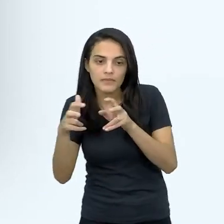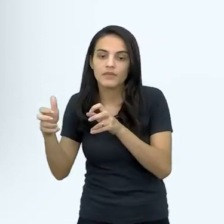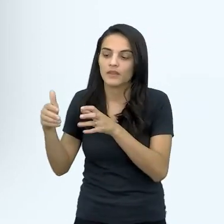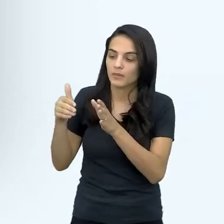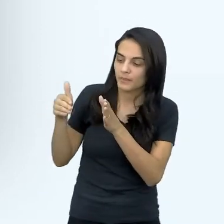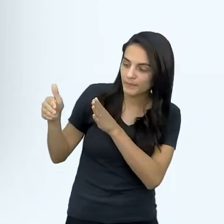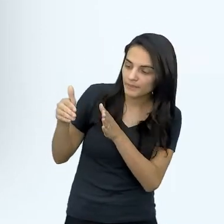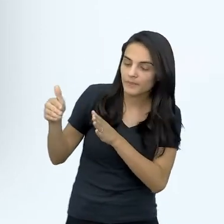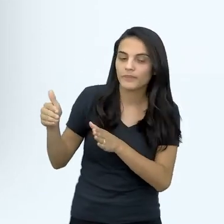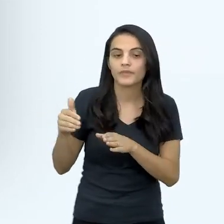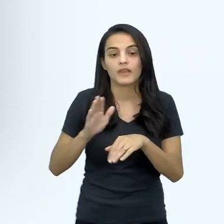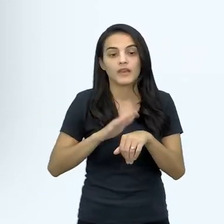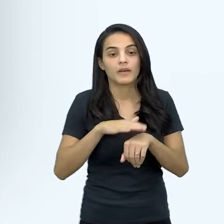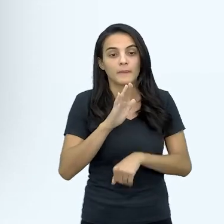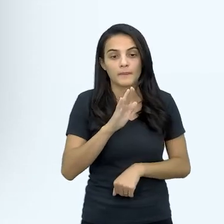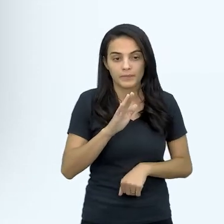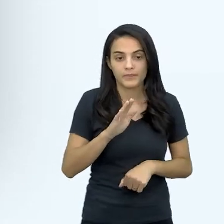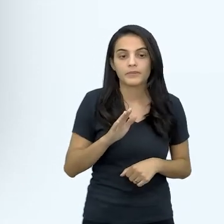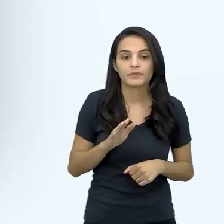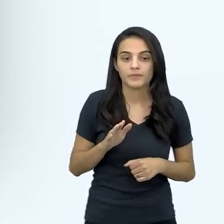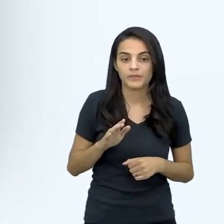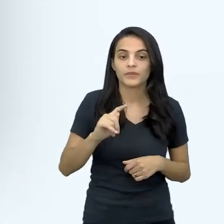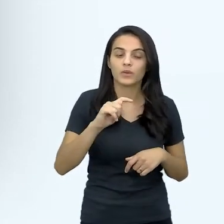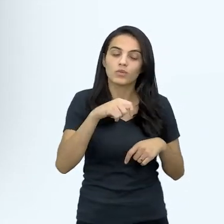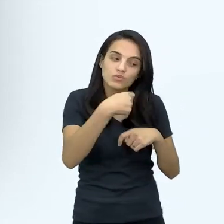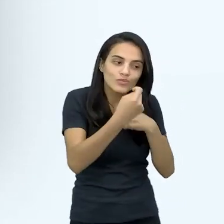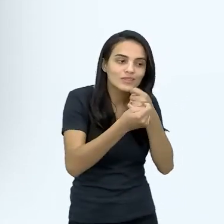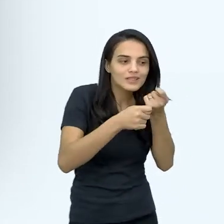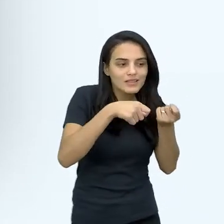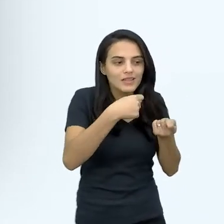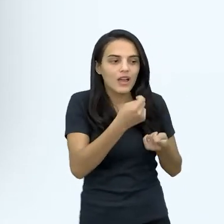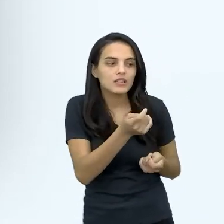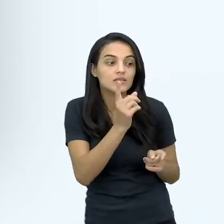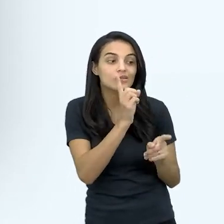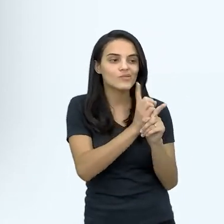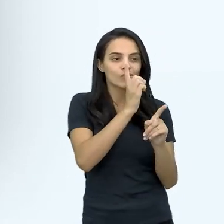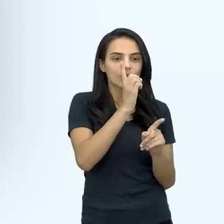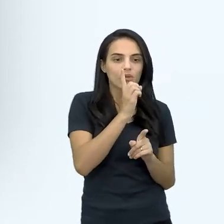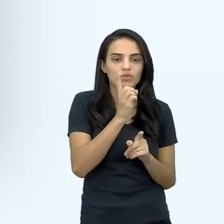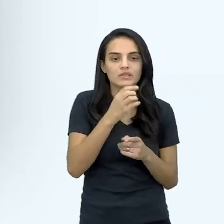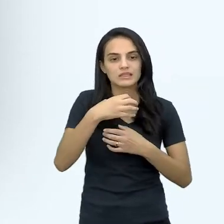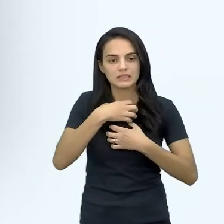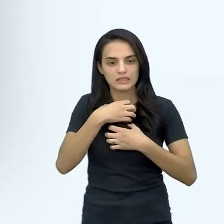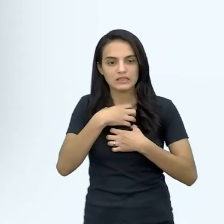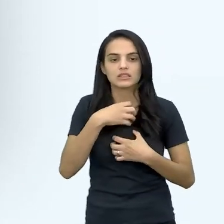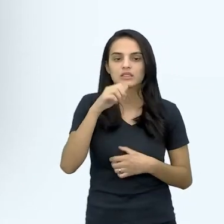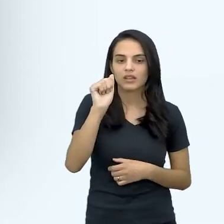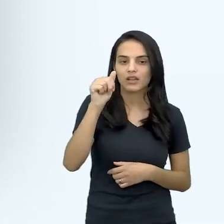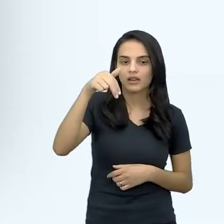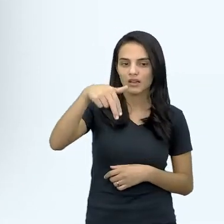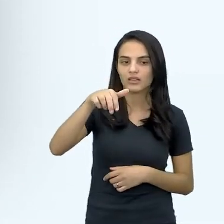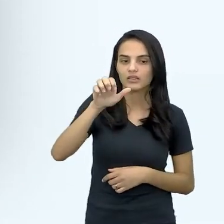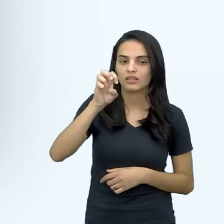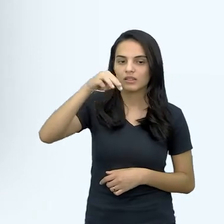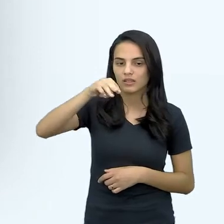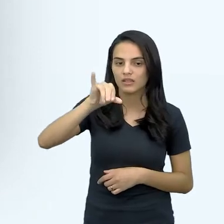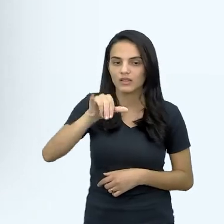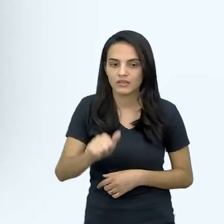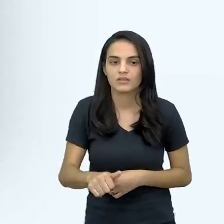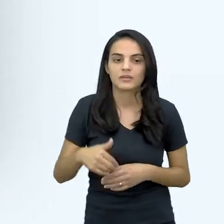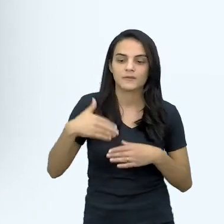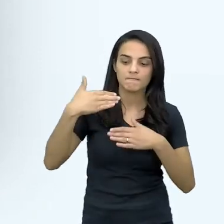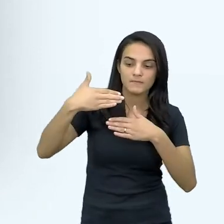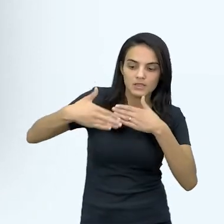tempo, né, mas os sinais, né, e sintomas, né, costumam aparecer e aumentar com a